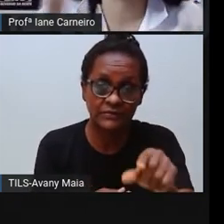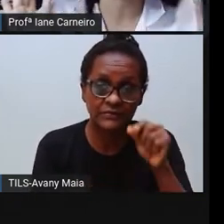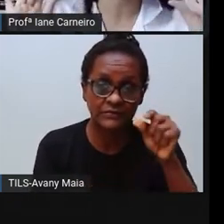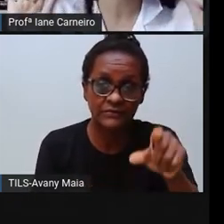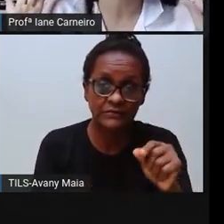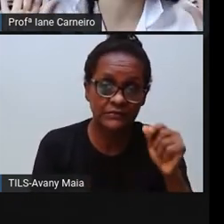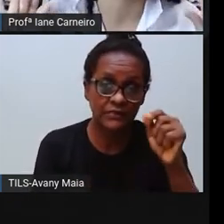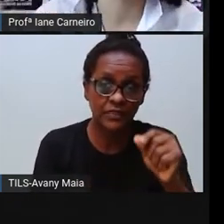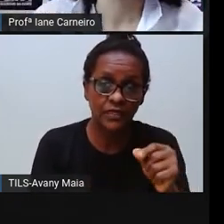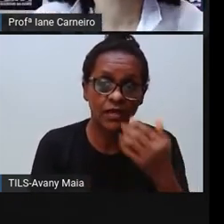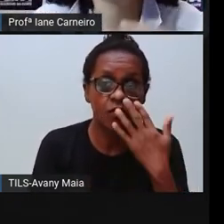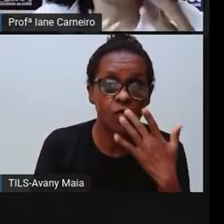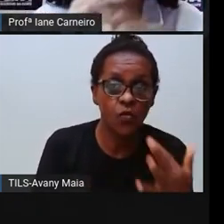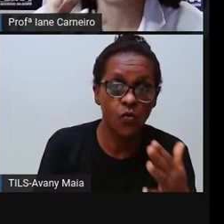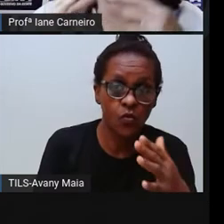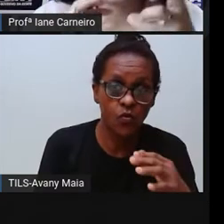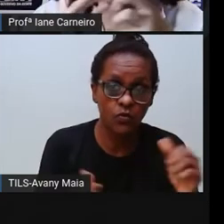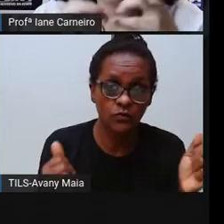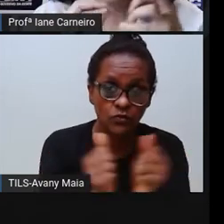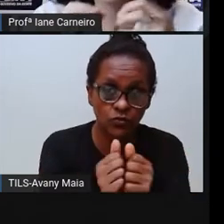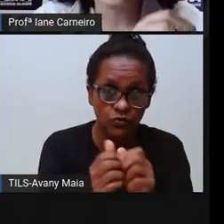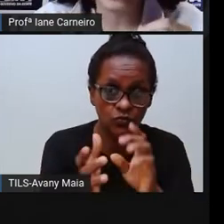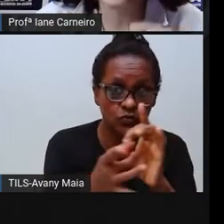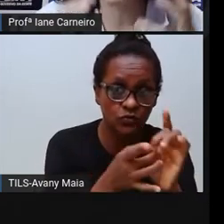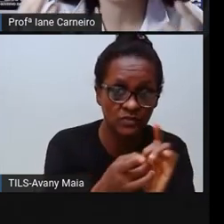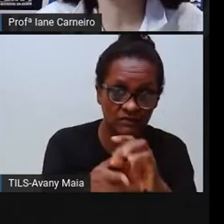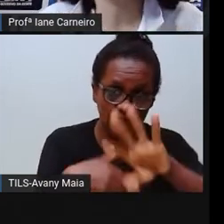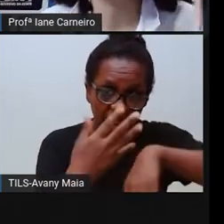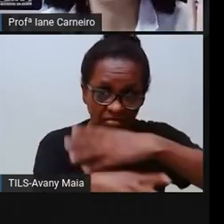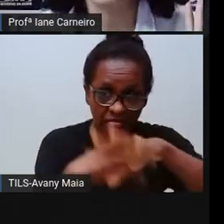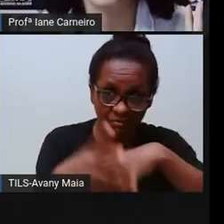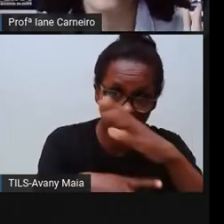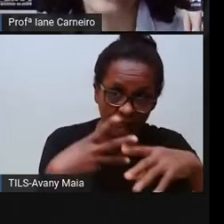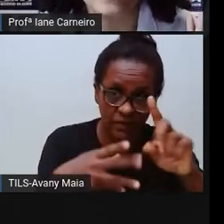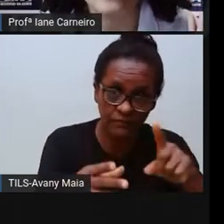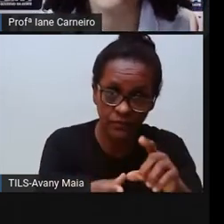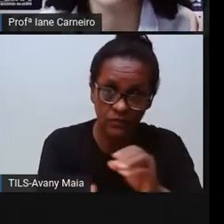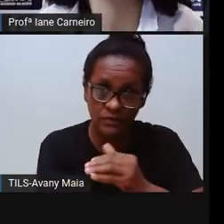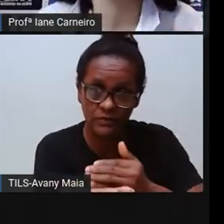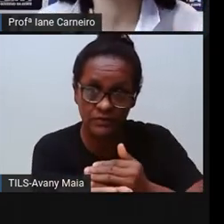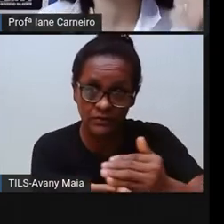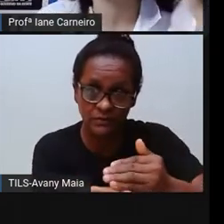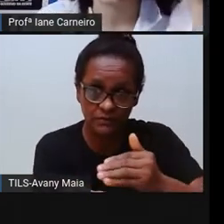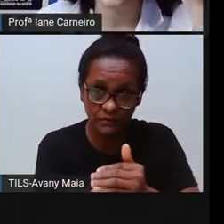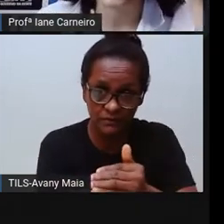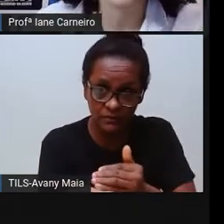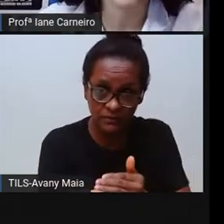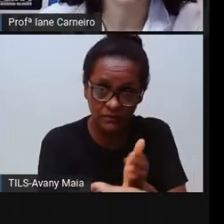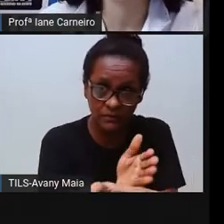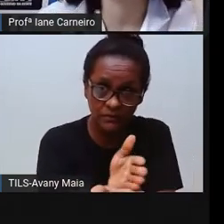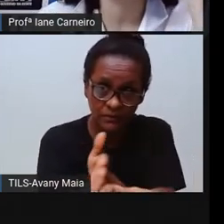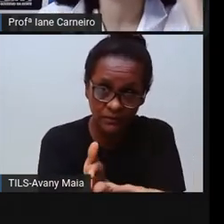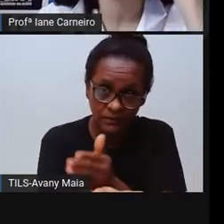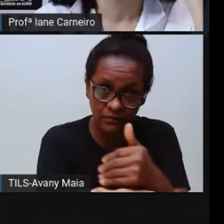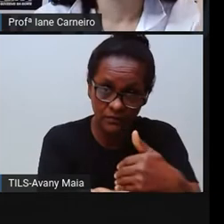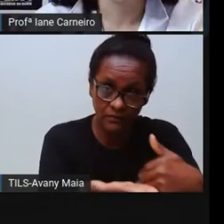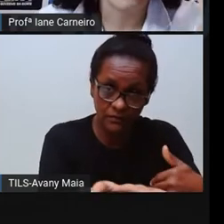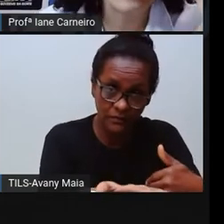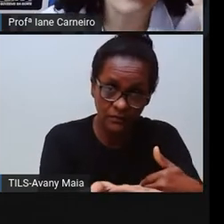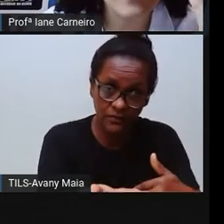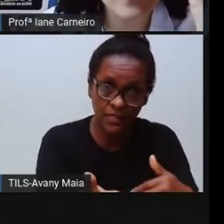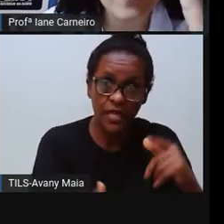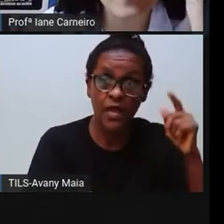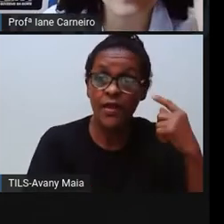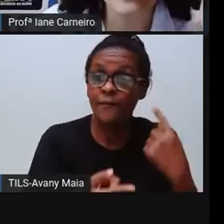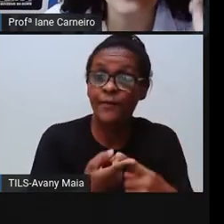né? A Pró nunca conseguiu. Então, as cores vêm misturadas e o objetivo é você colocar desse jeito. Ele é bem legal porque ele desenvolve o